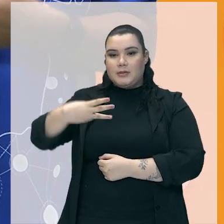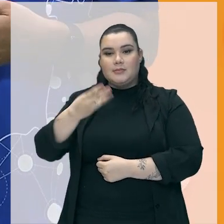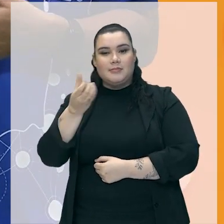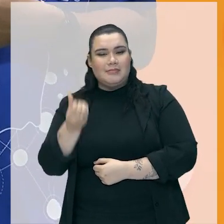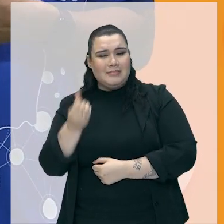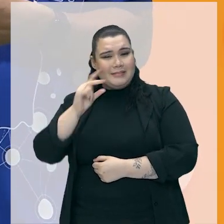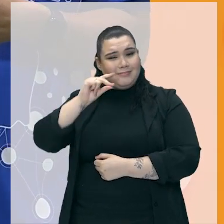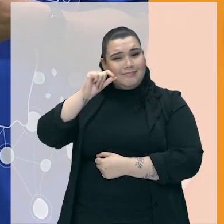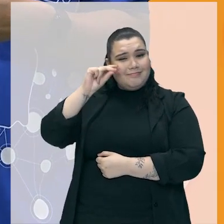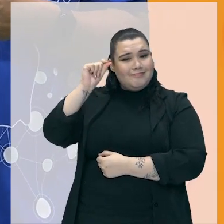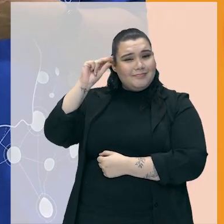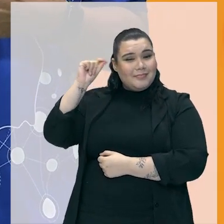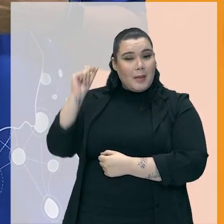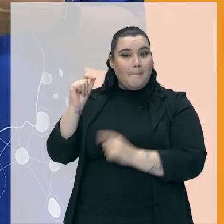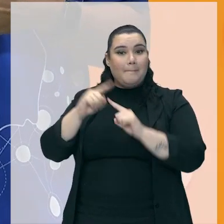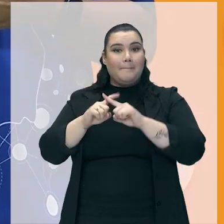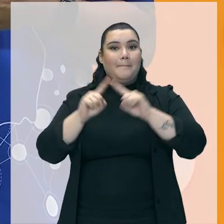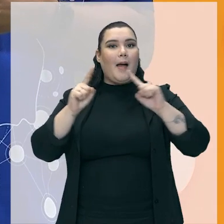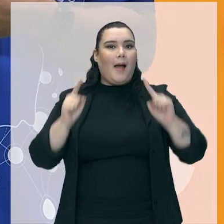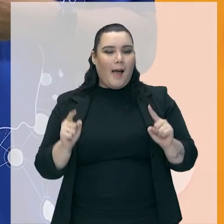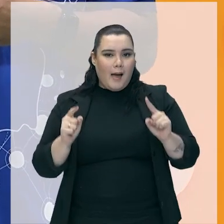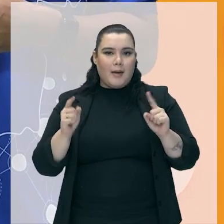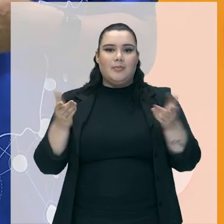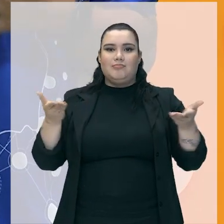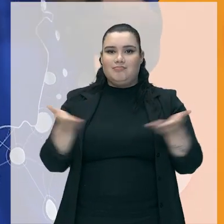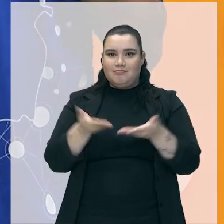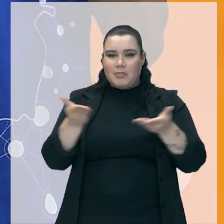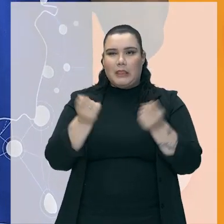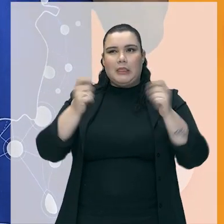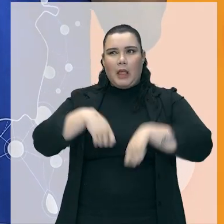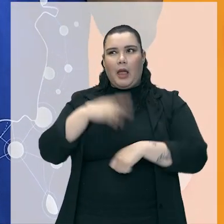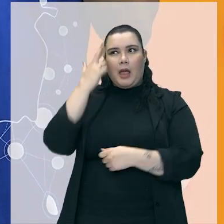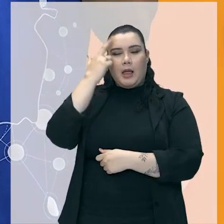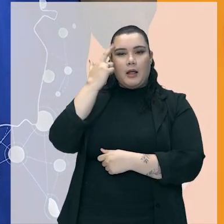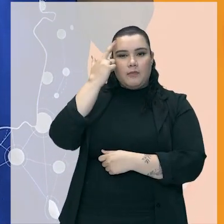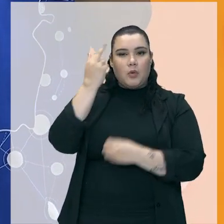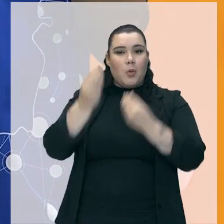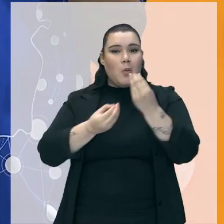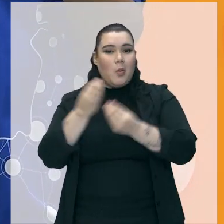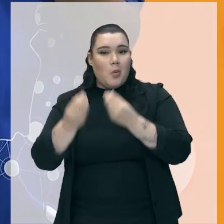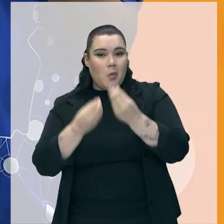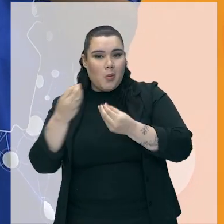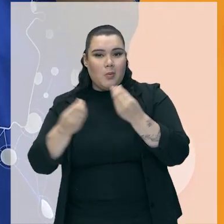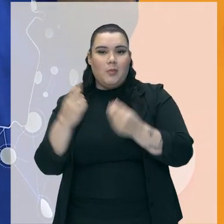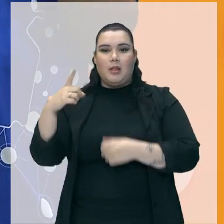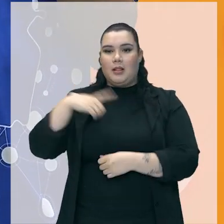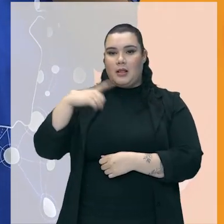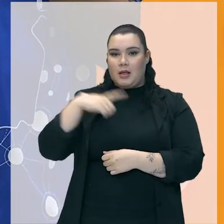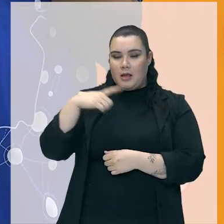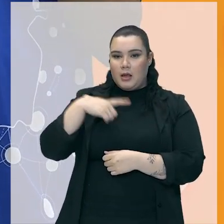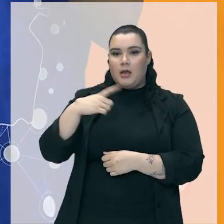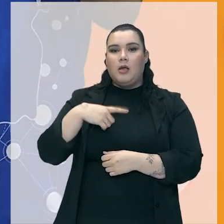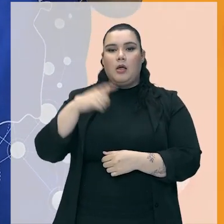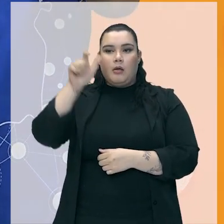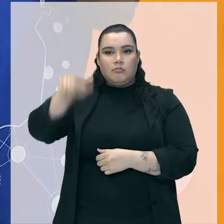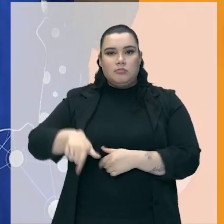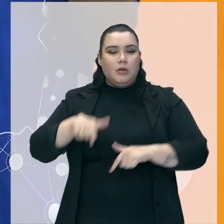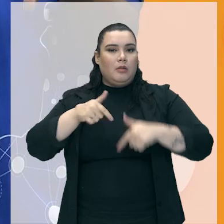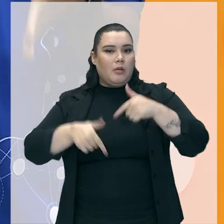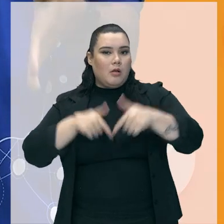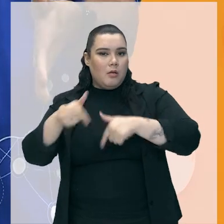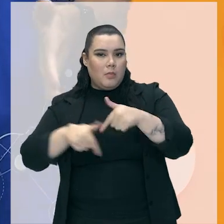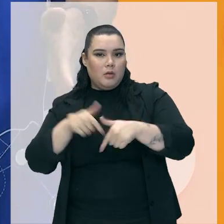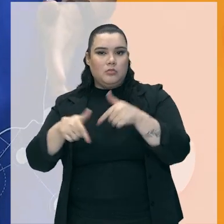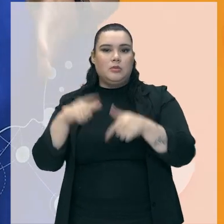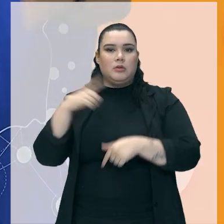mas que ele, por incrível que pareça, a gente ainda consegue refletir sobre o quanto que a gente está... O quanto que o trabalhador tem